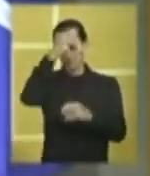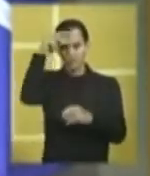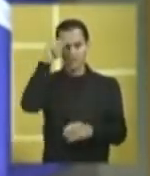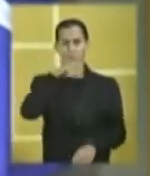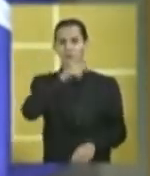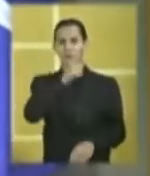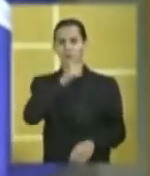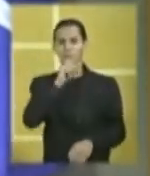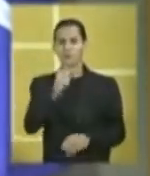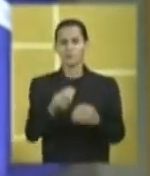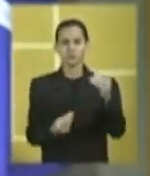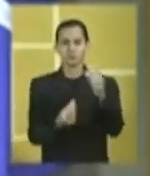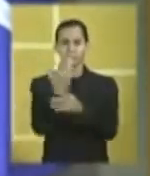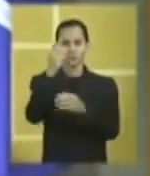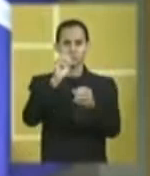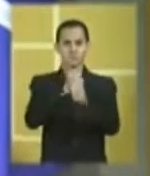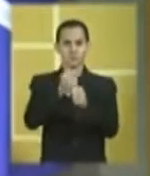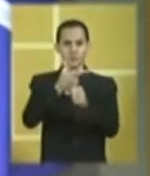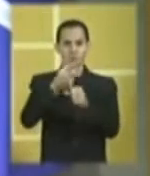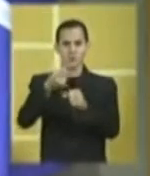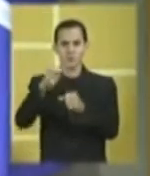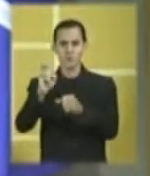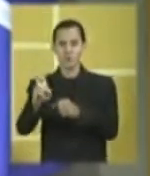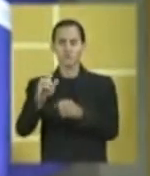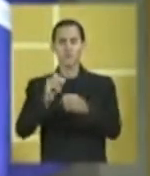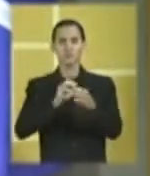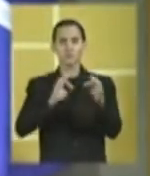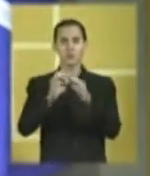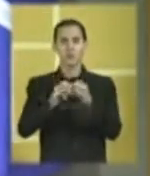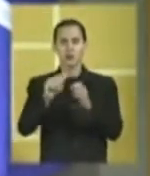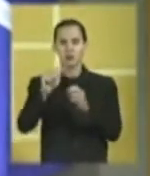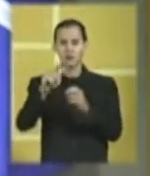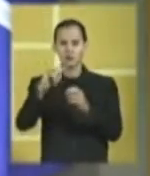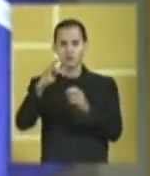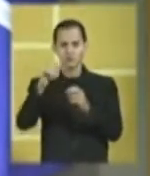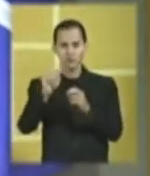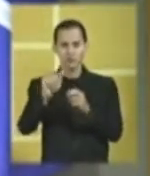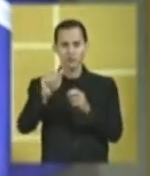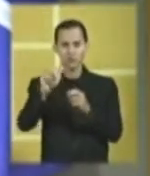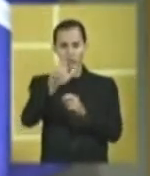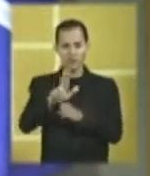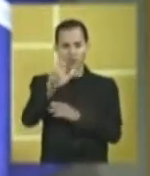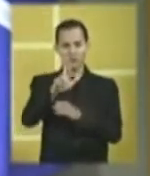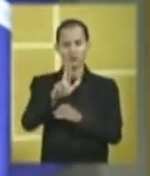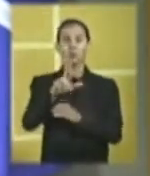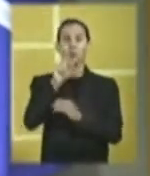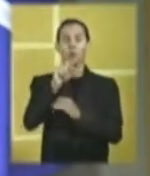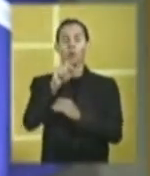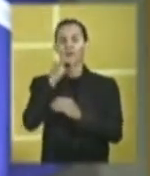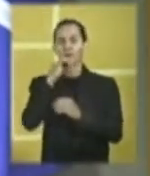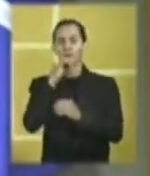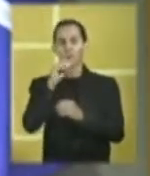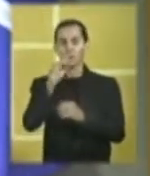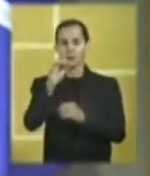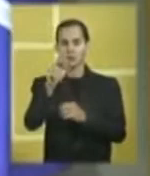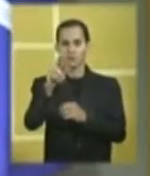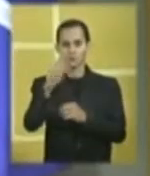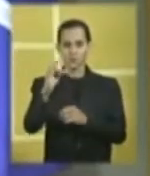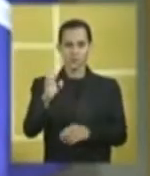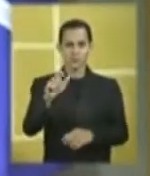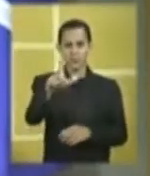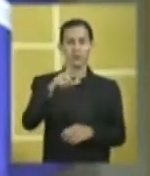prefeito Odelmo Leão criou-se em 2005, que é o projeto Agito Bernândia. Inclusive foi a Futel,